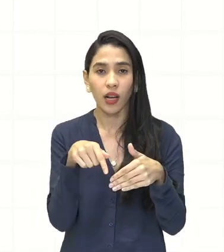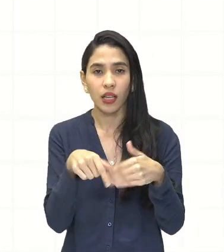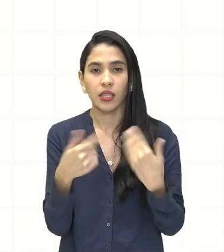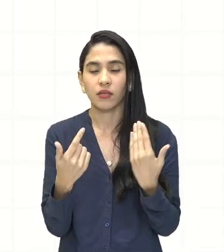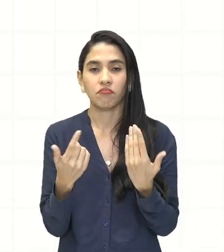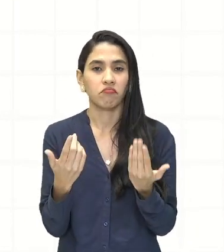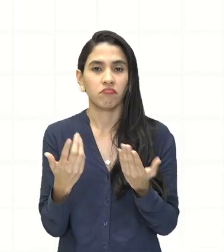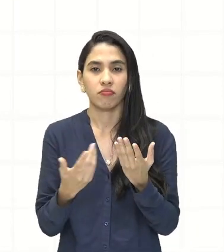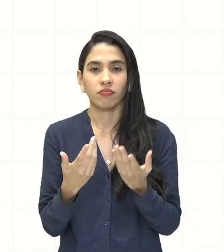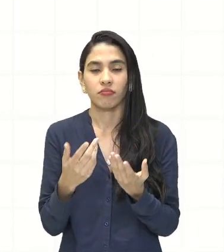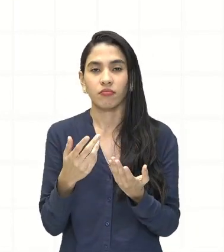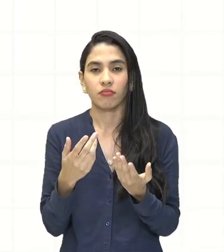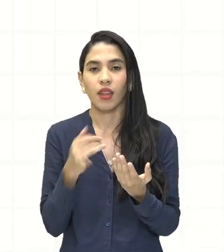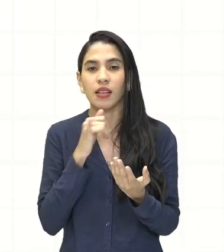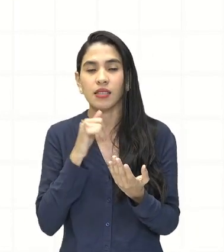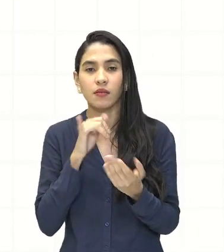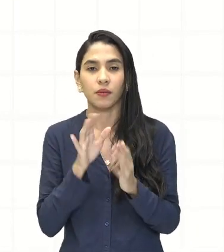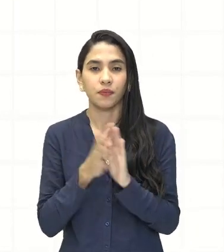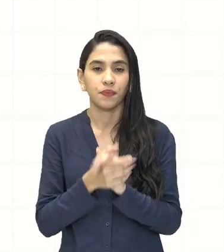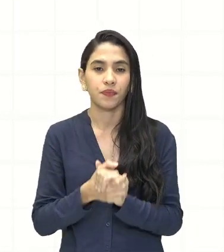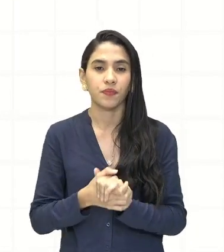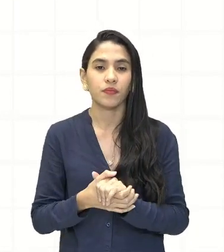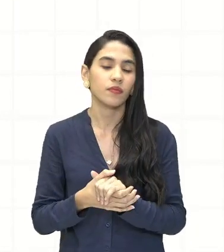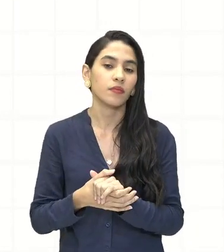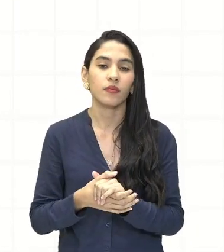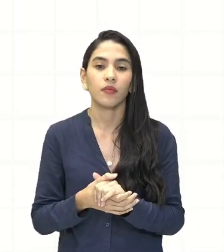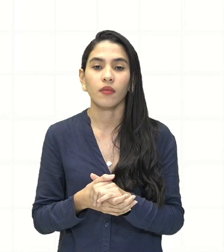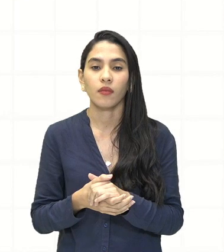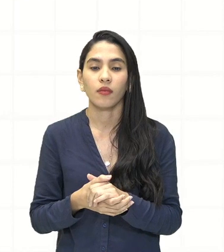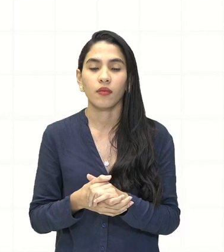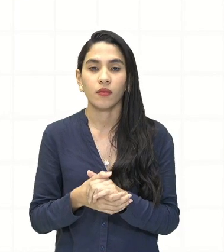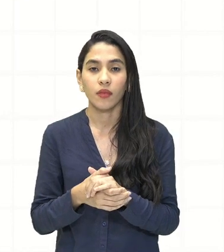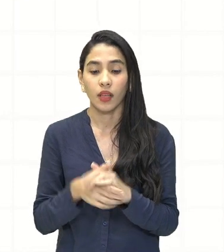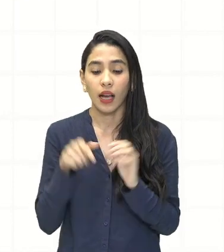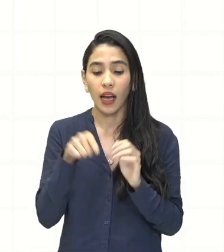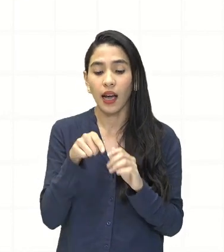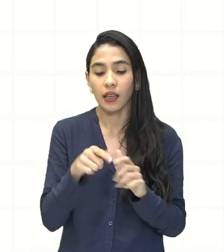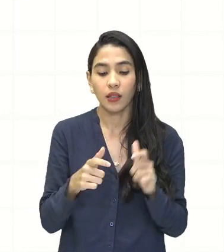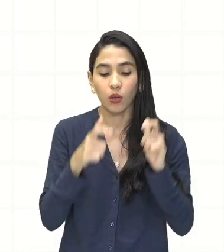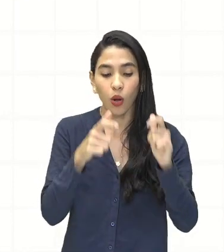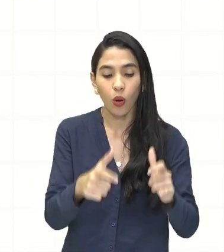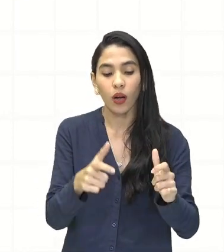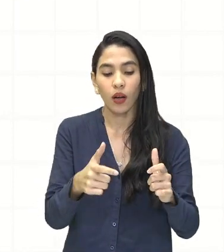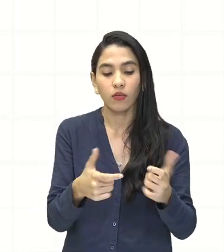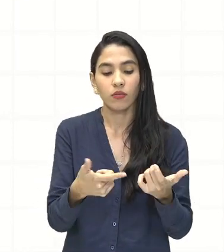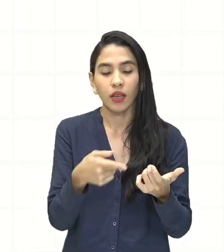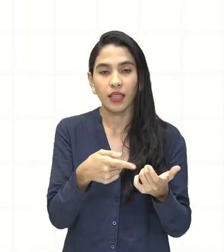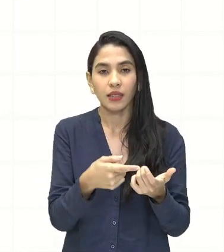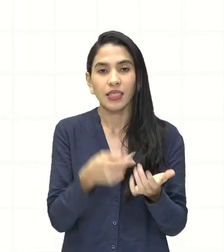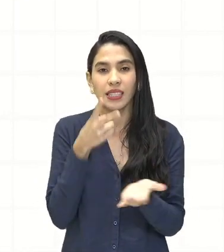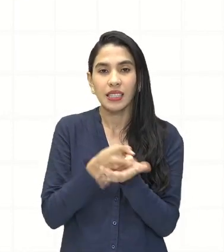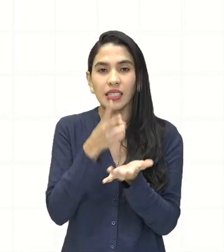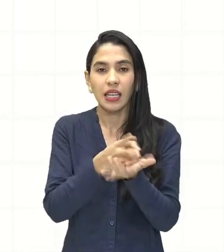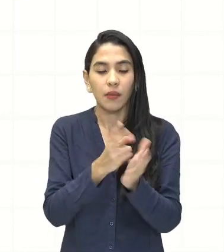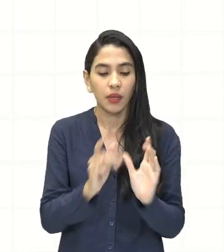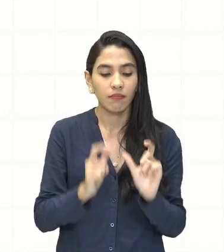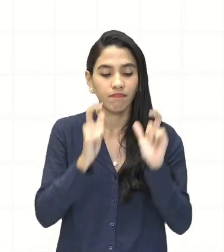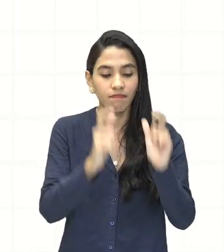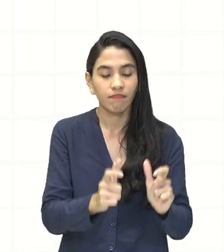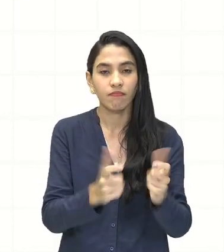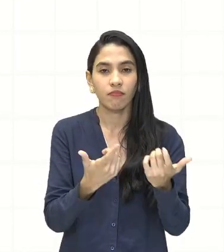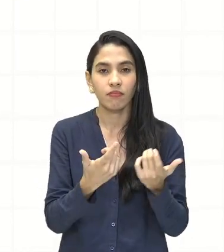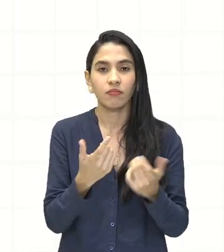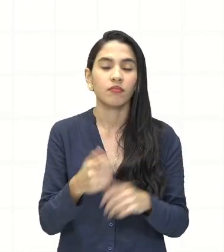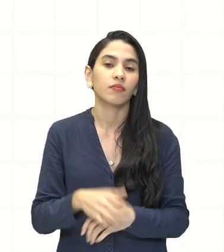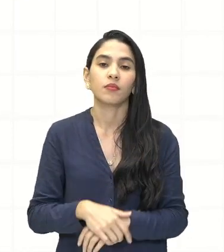haver ali o abastecimento local. O abastecimento daquela sociedade, daquele grupo. Então,